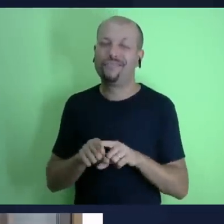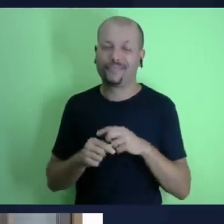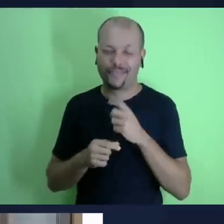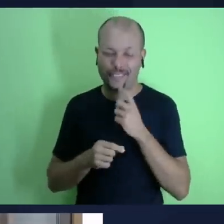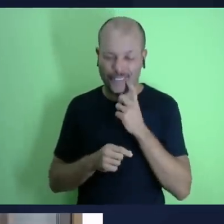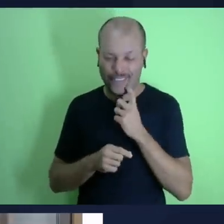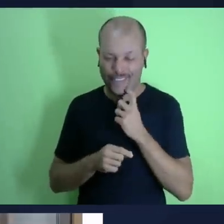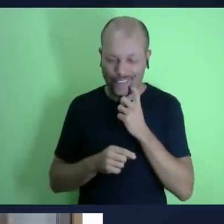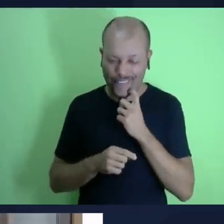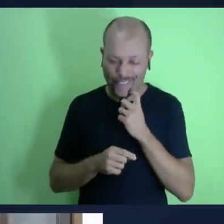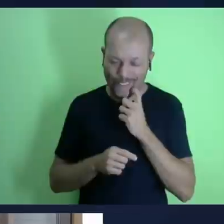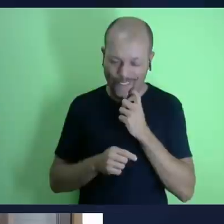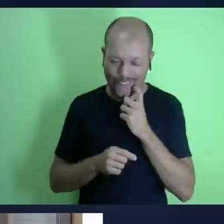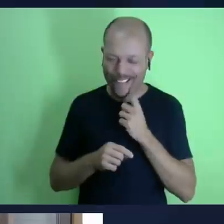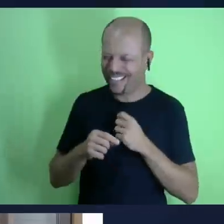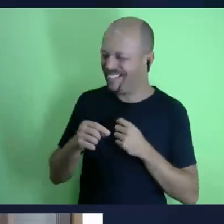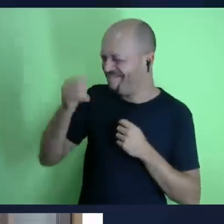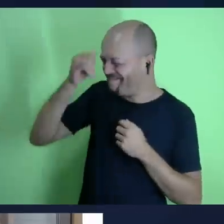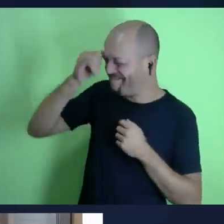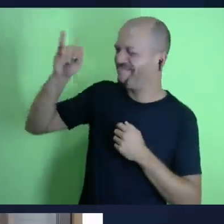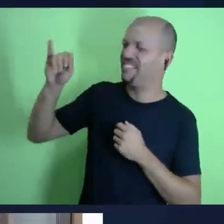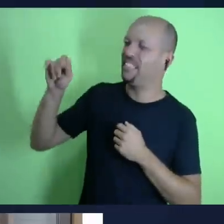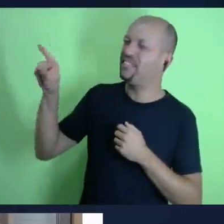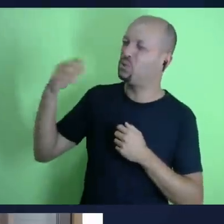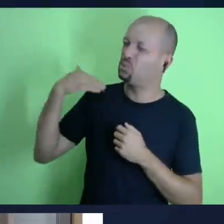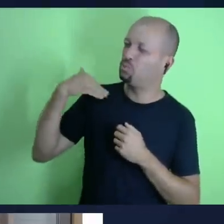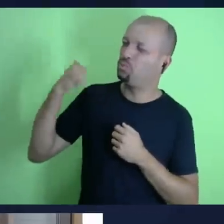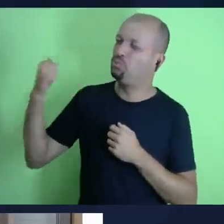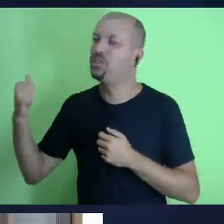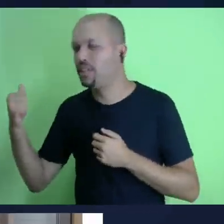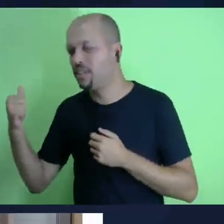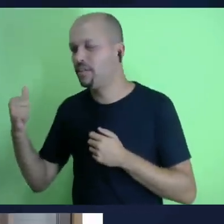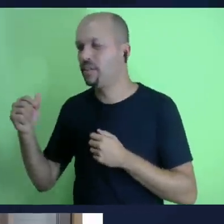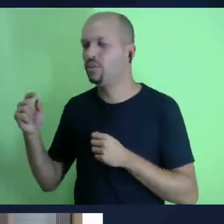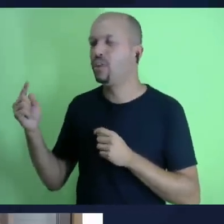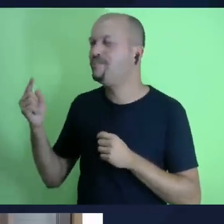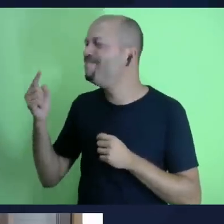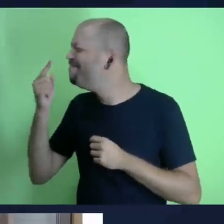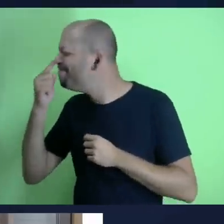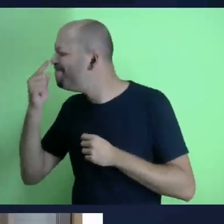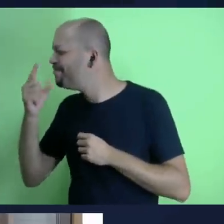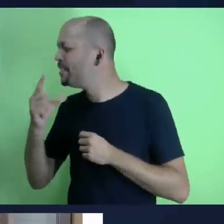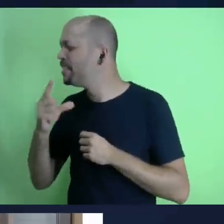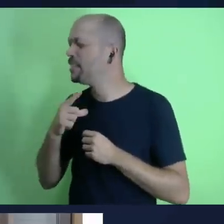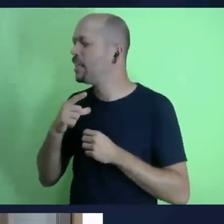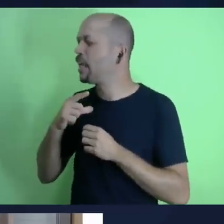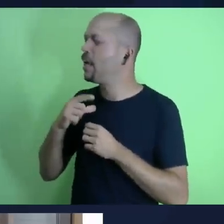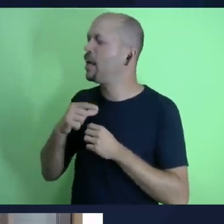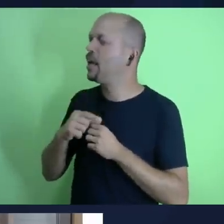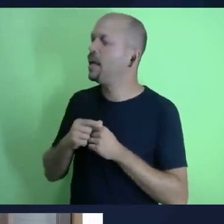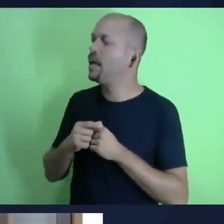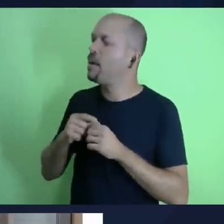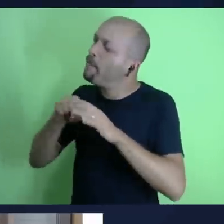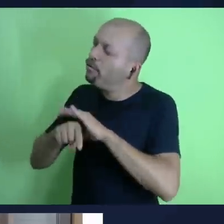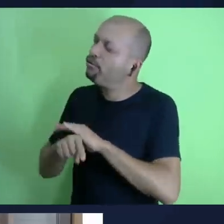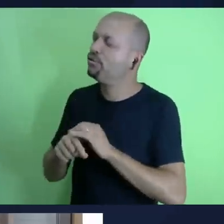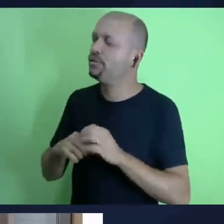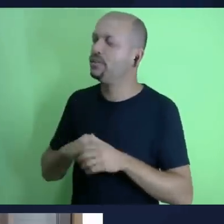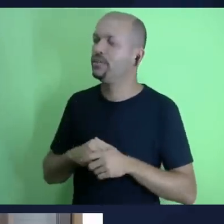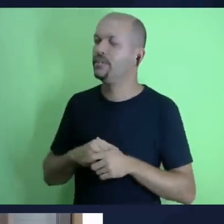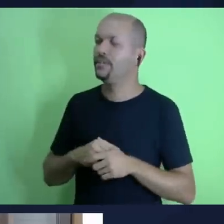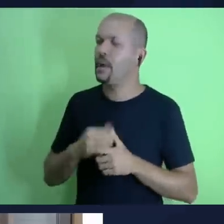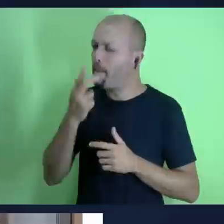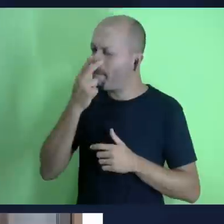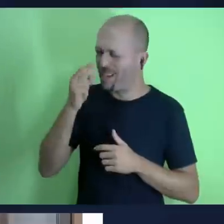e nós queremos então pedir que o Senhor nos ajude a nos desvencilharmos de qualquer coisa que nos atrapalhe para que